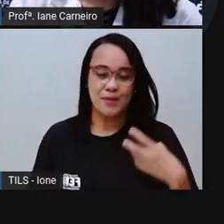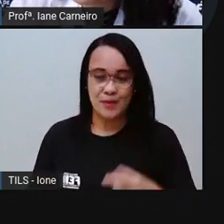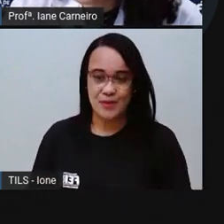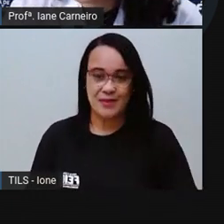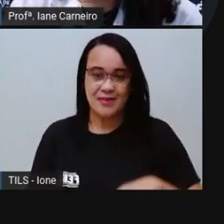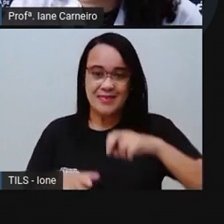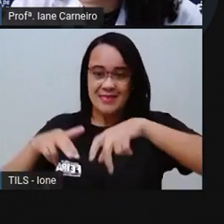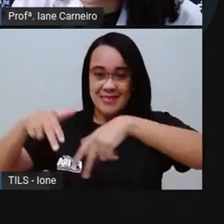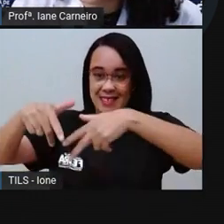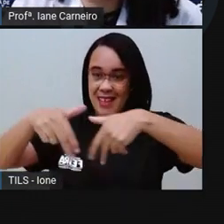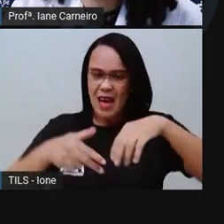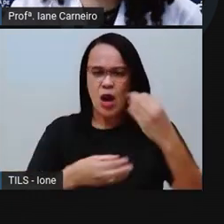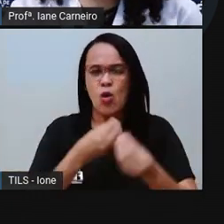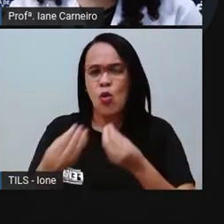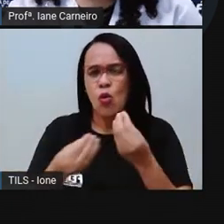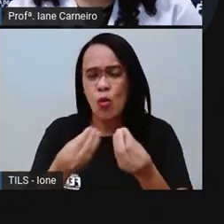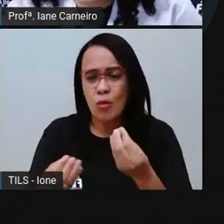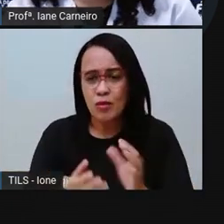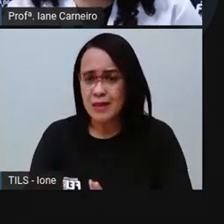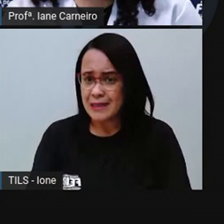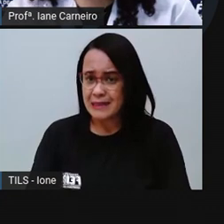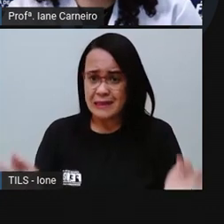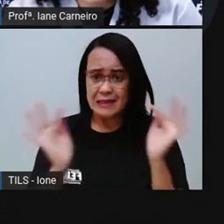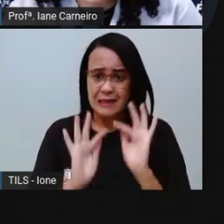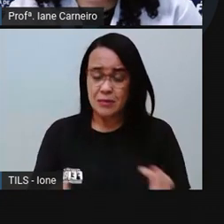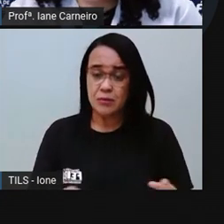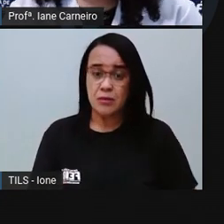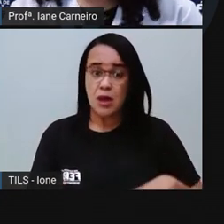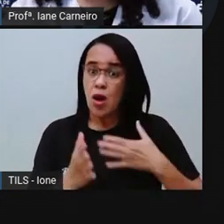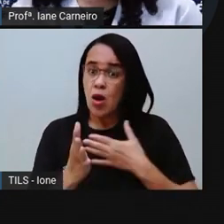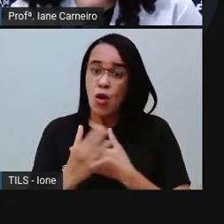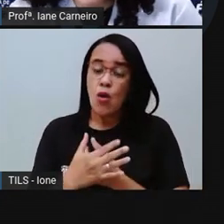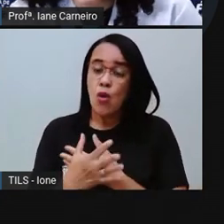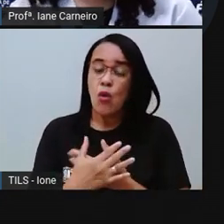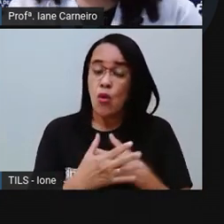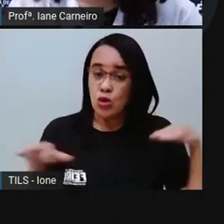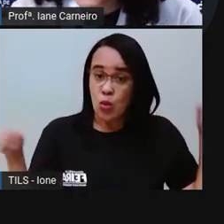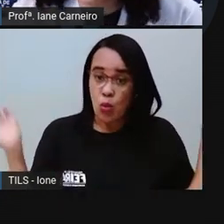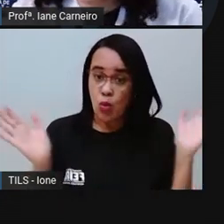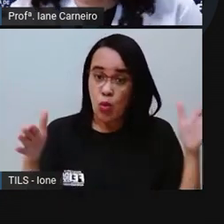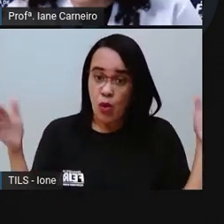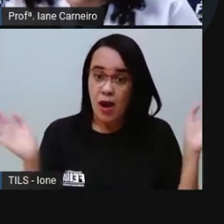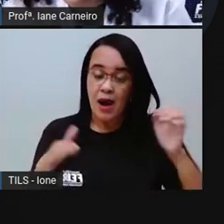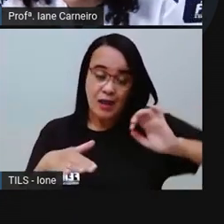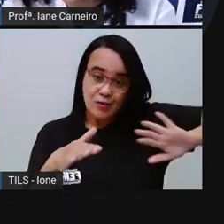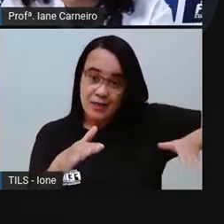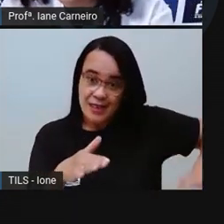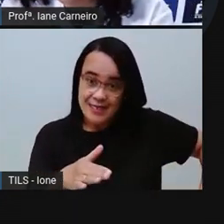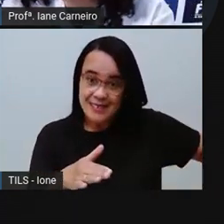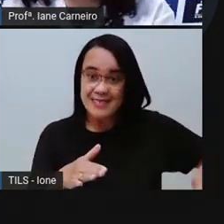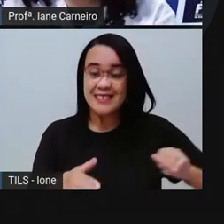uma simples Centopeia, já havia voado e nadado. E não tinha asas, nem era peixe.